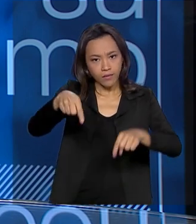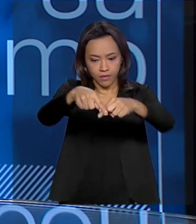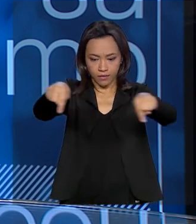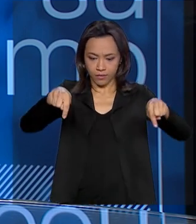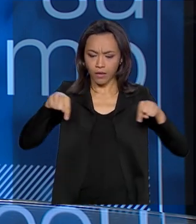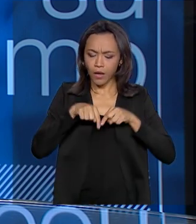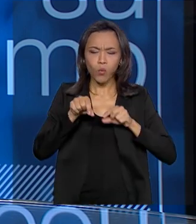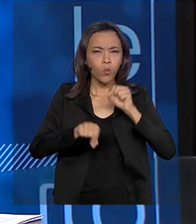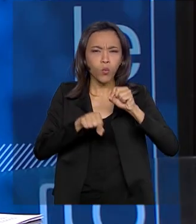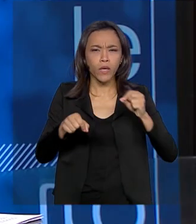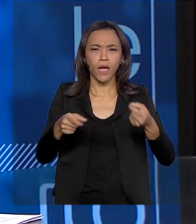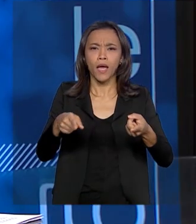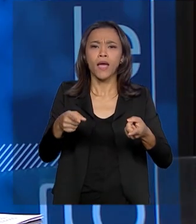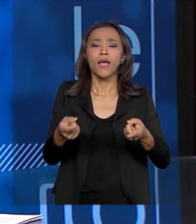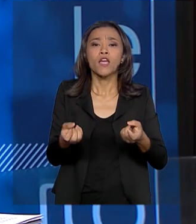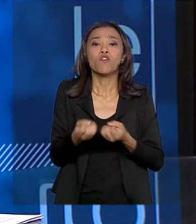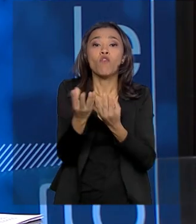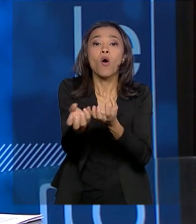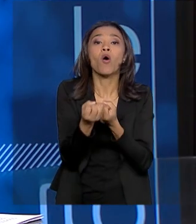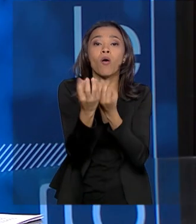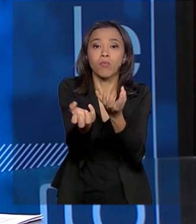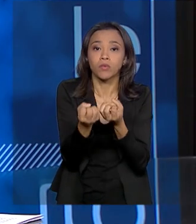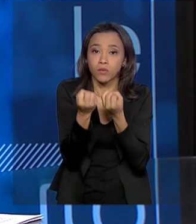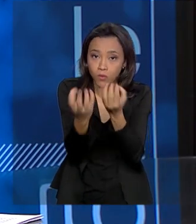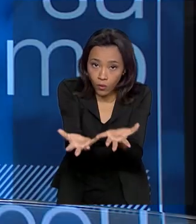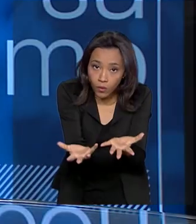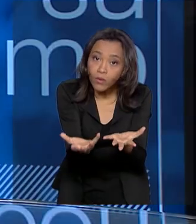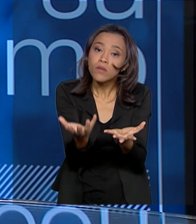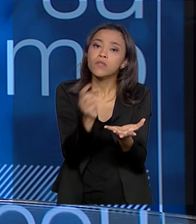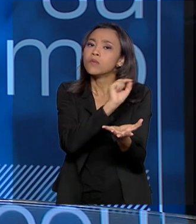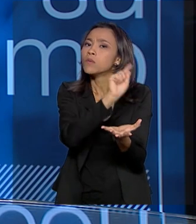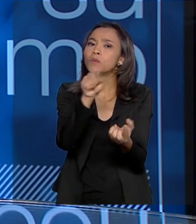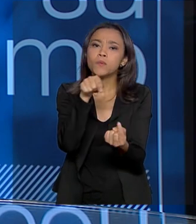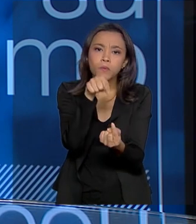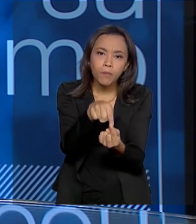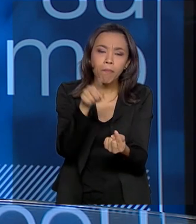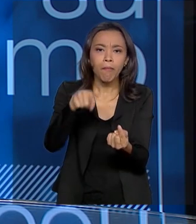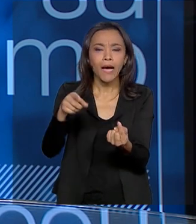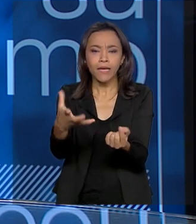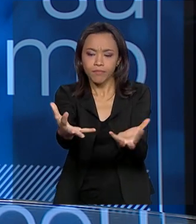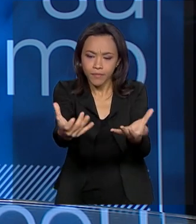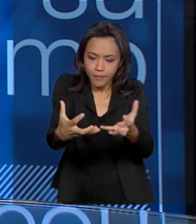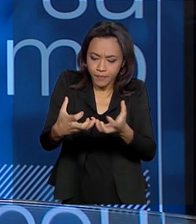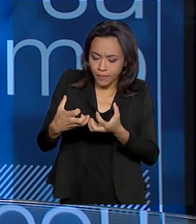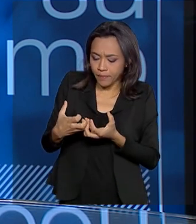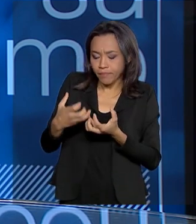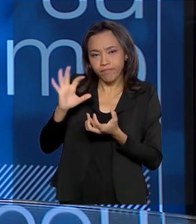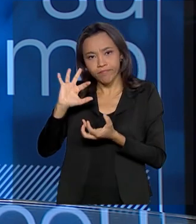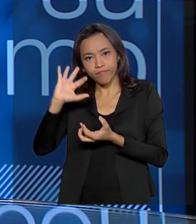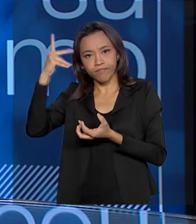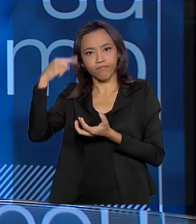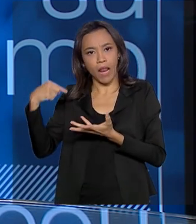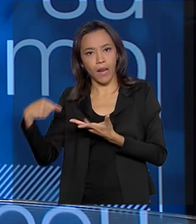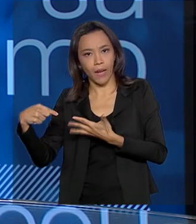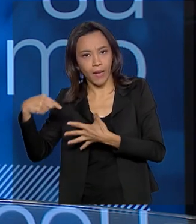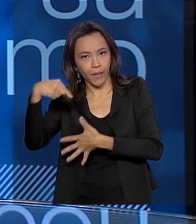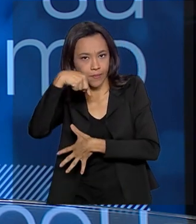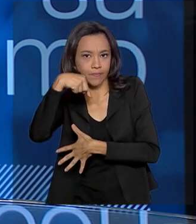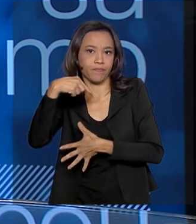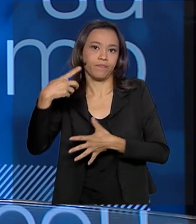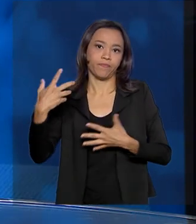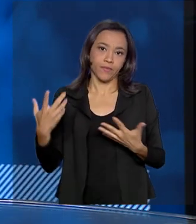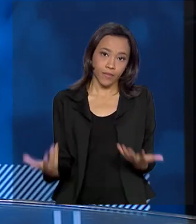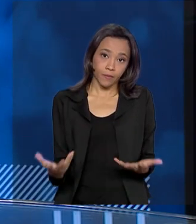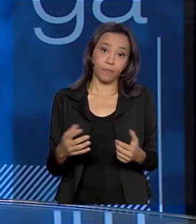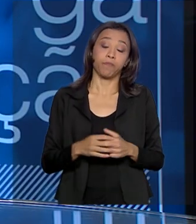informações, informativos, para subsidiar a tomada de informações, a tomada de decisão.